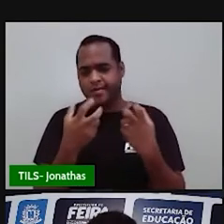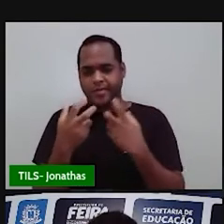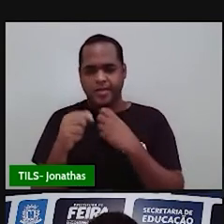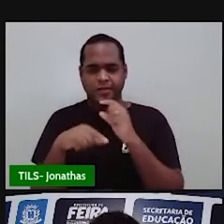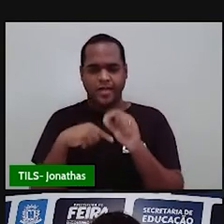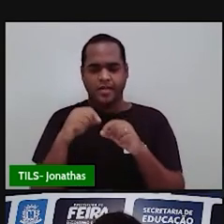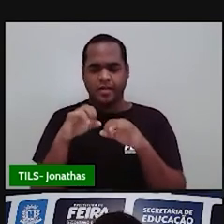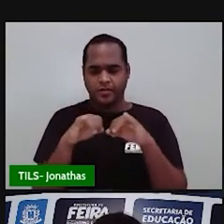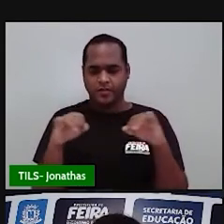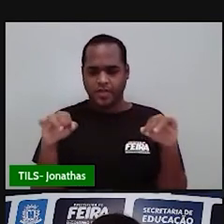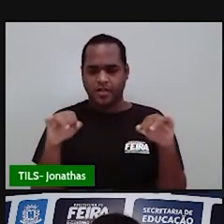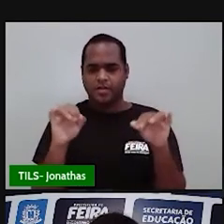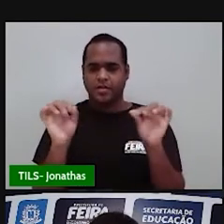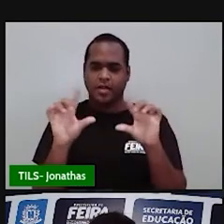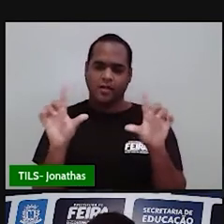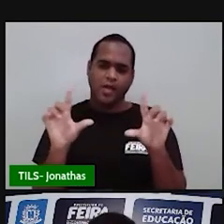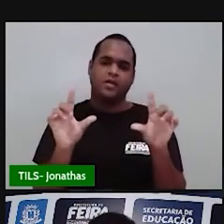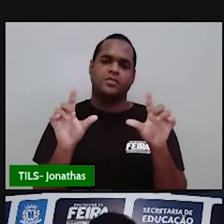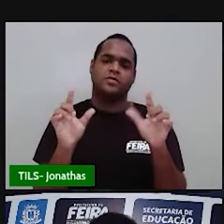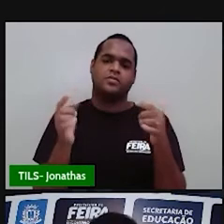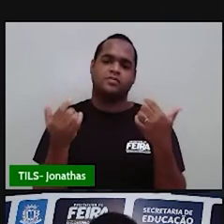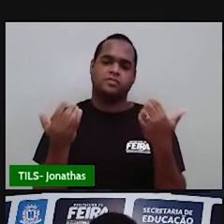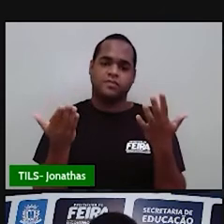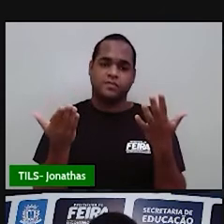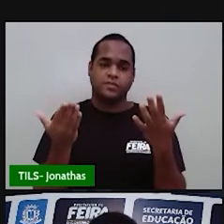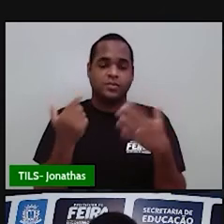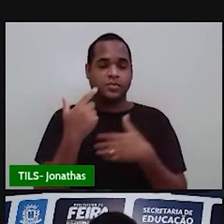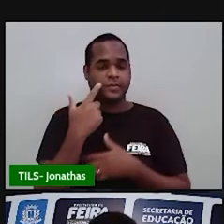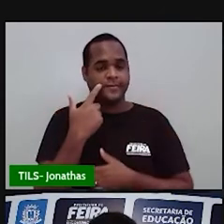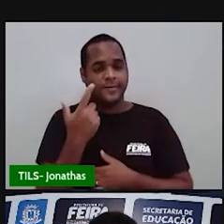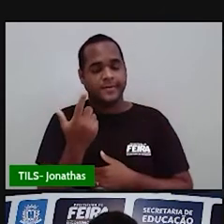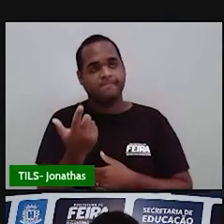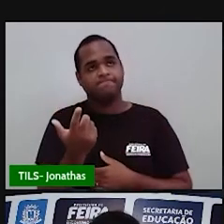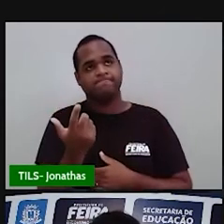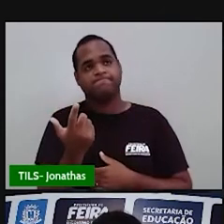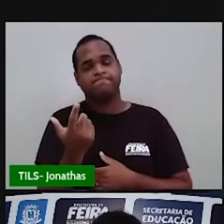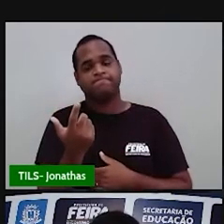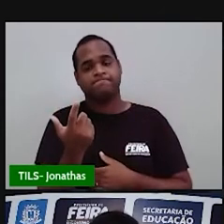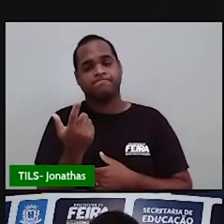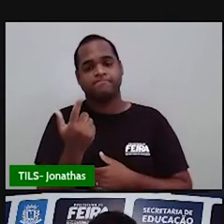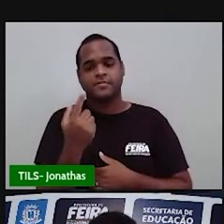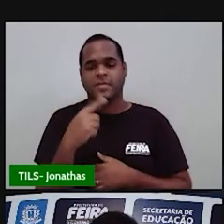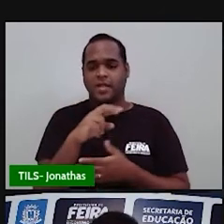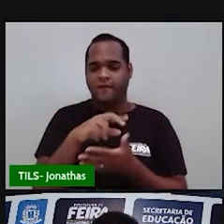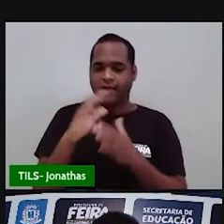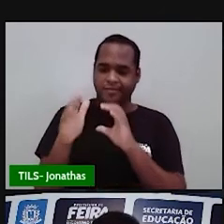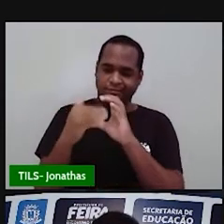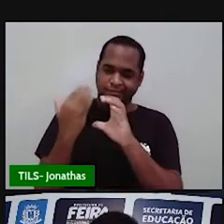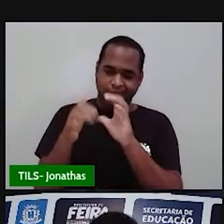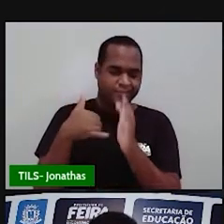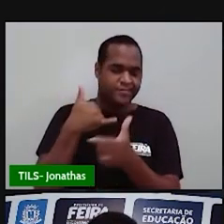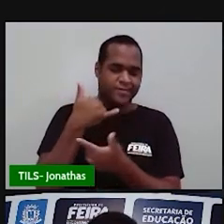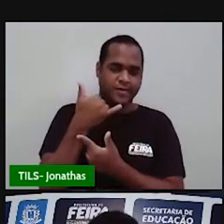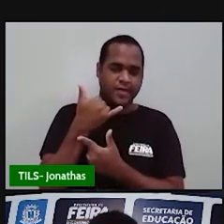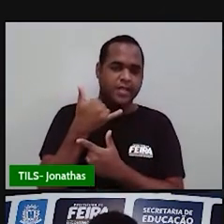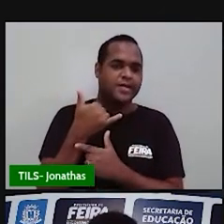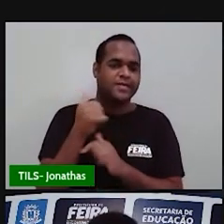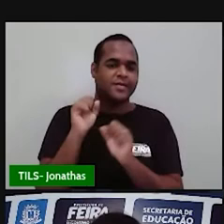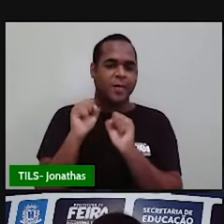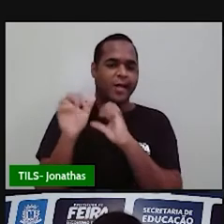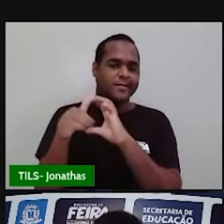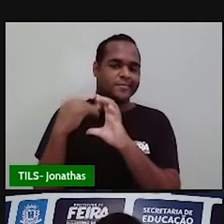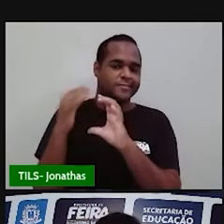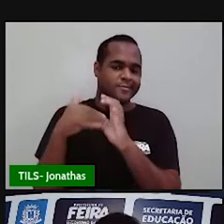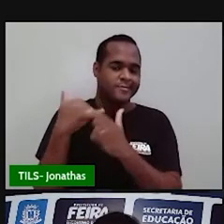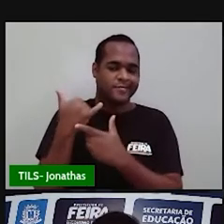em noticiários de TV, né? A gente vê aquelas que a gente recebe mensagem no celular, que a galera manda para